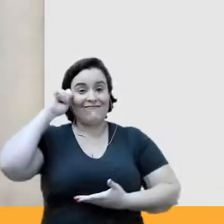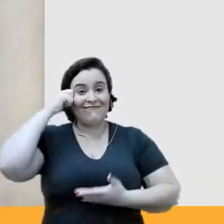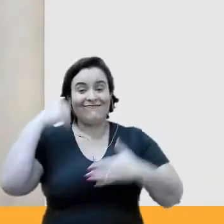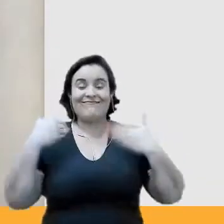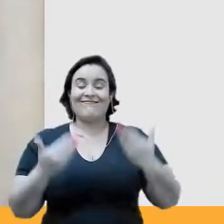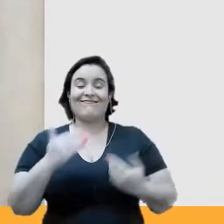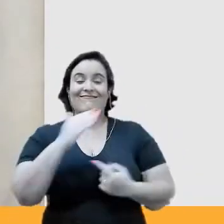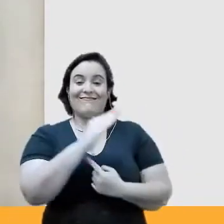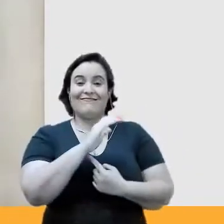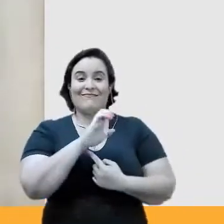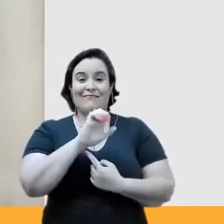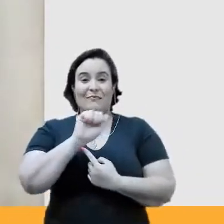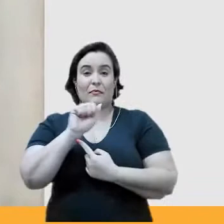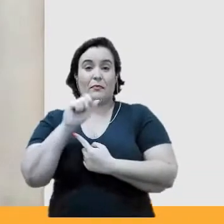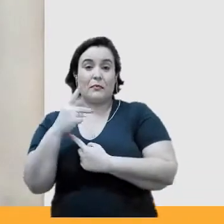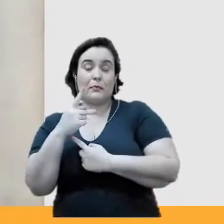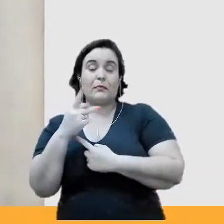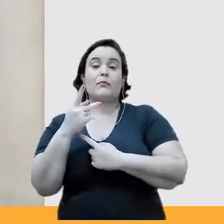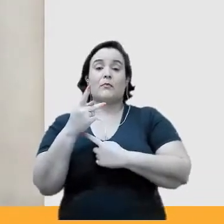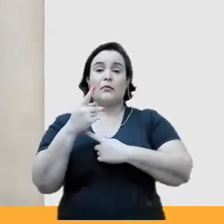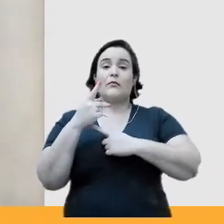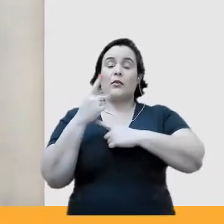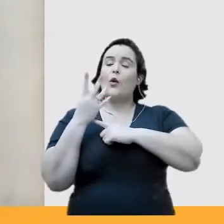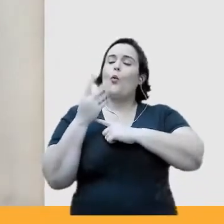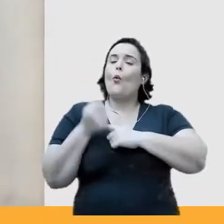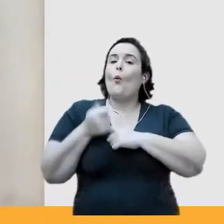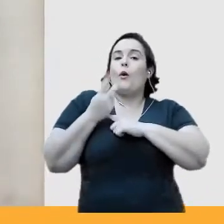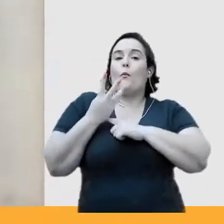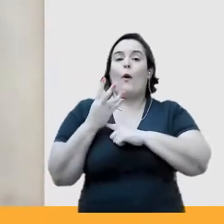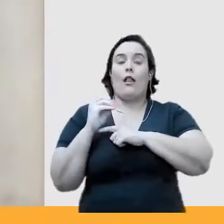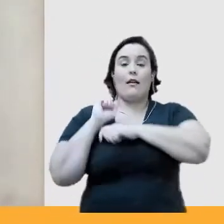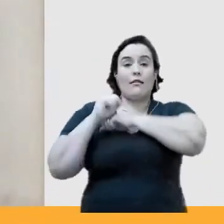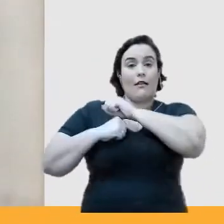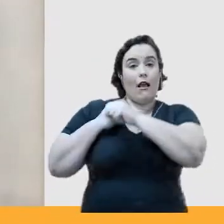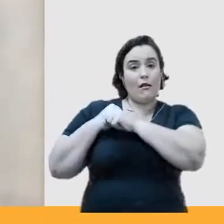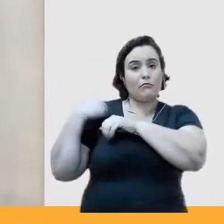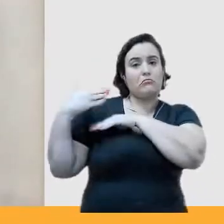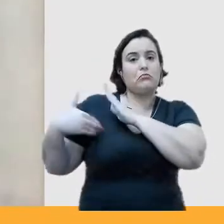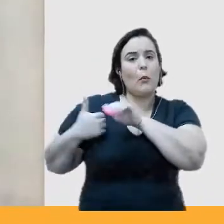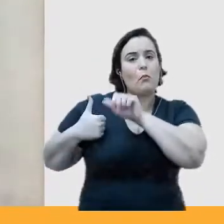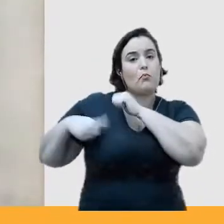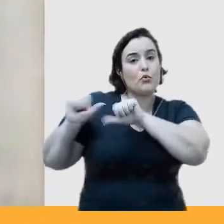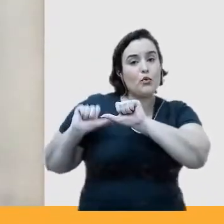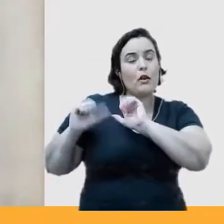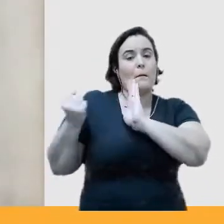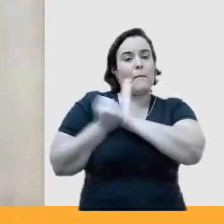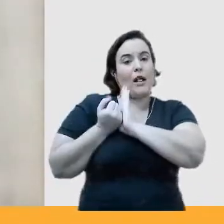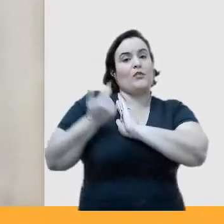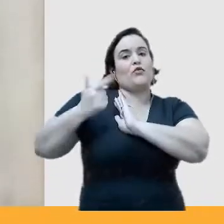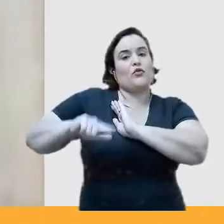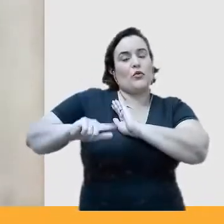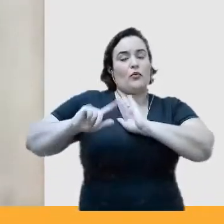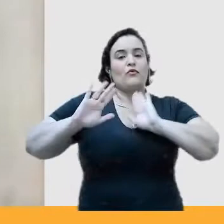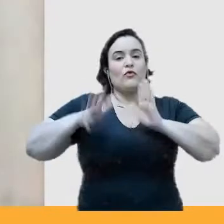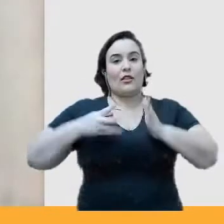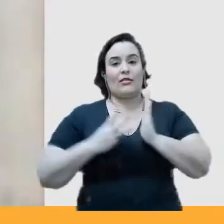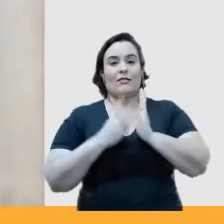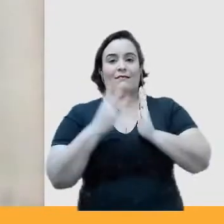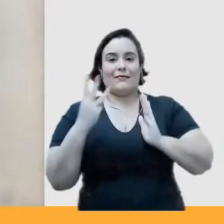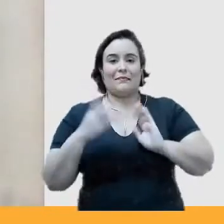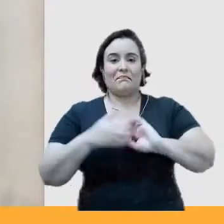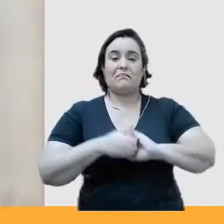CEAP está mudando a sua logomarca ao longo desses quase 40 anos pela terceira vez, e eu não posso deixar de prestar a